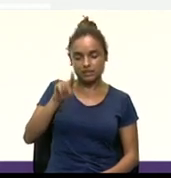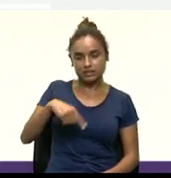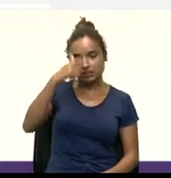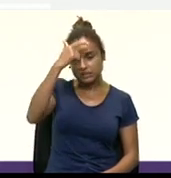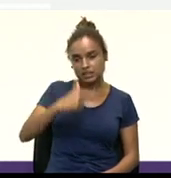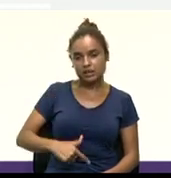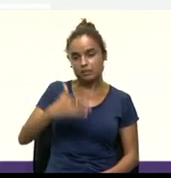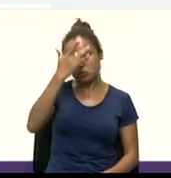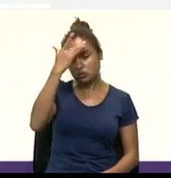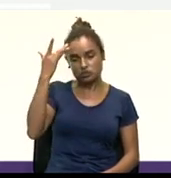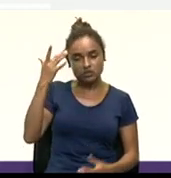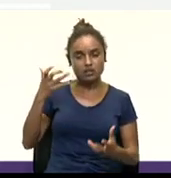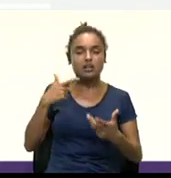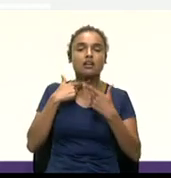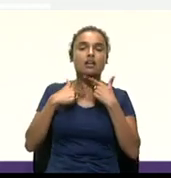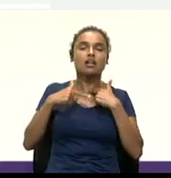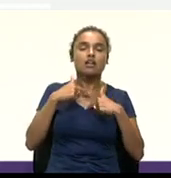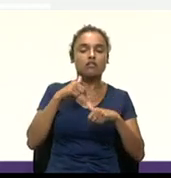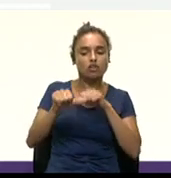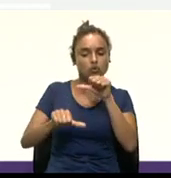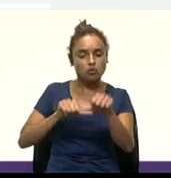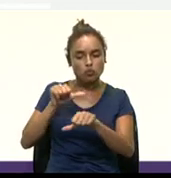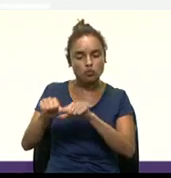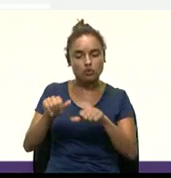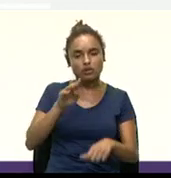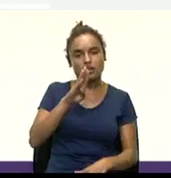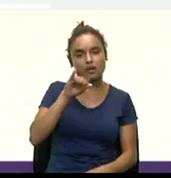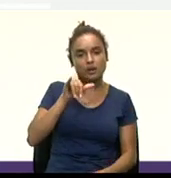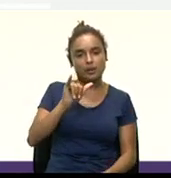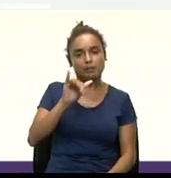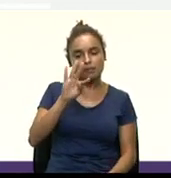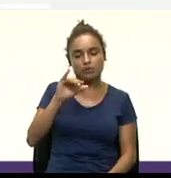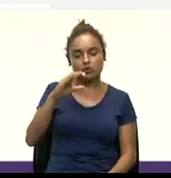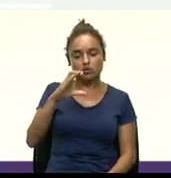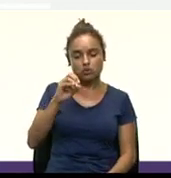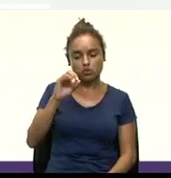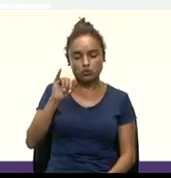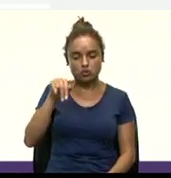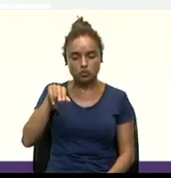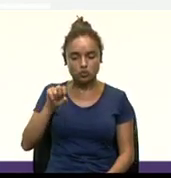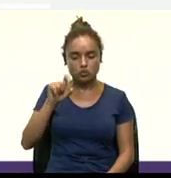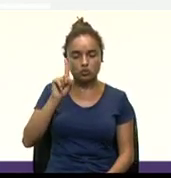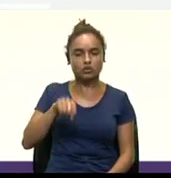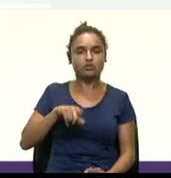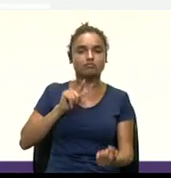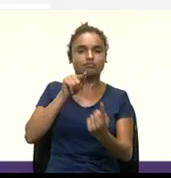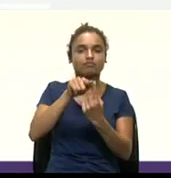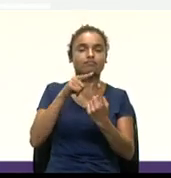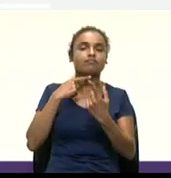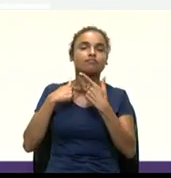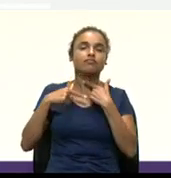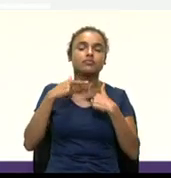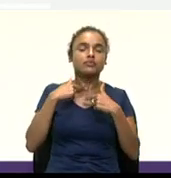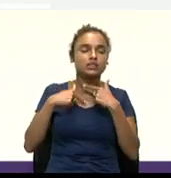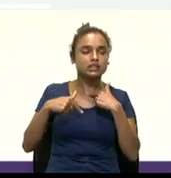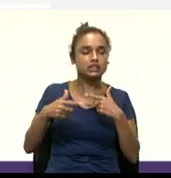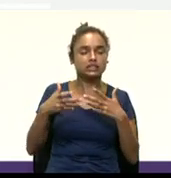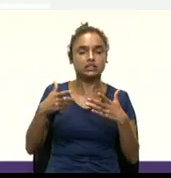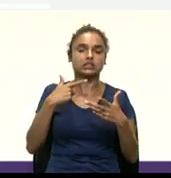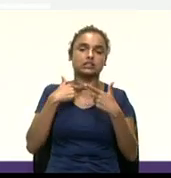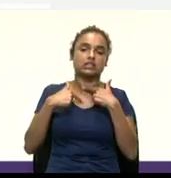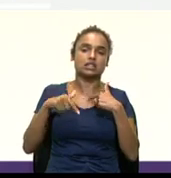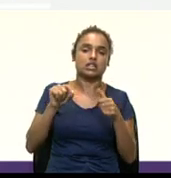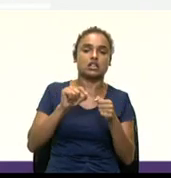transação das Bitcoins, elas vão lá, né, fazem ali, buscam uma carteira Bitcoin e